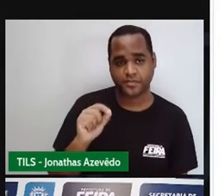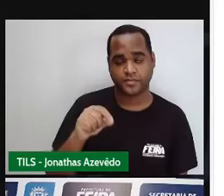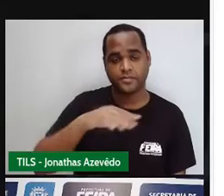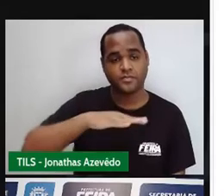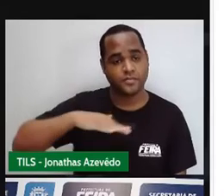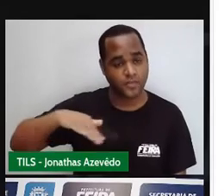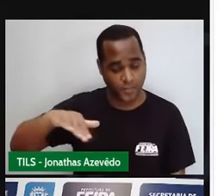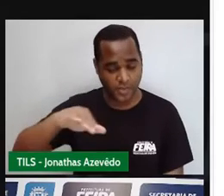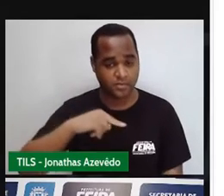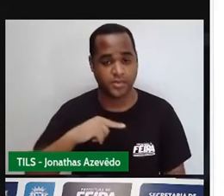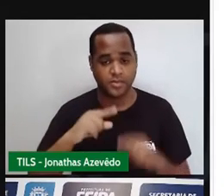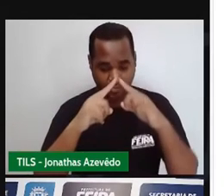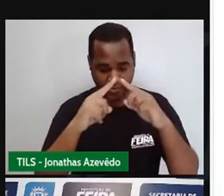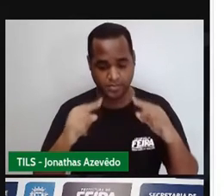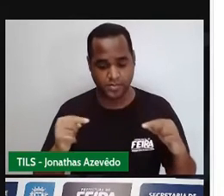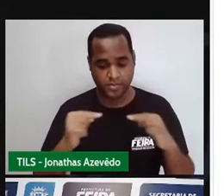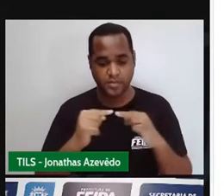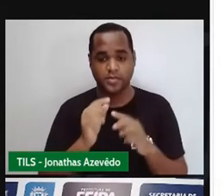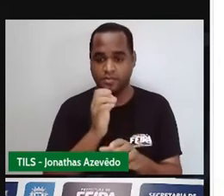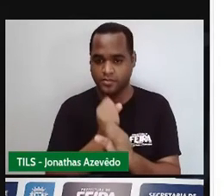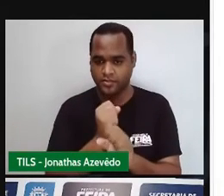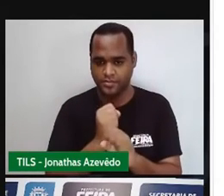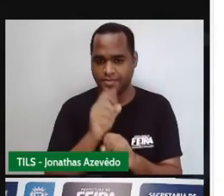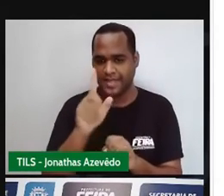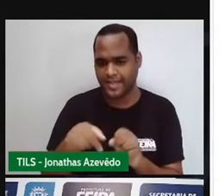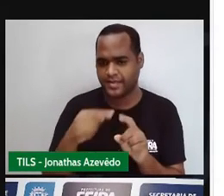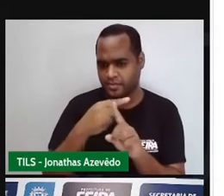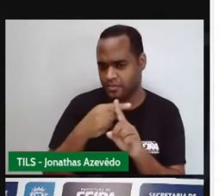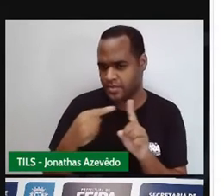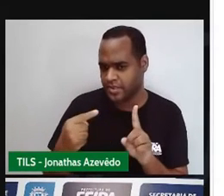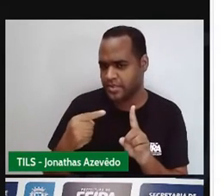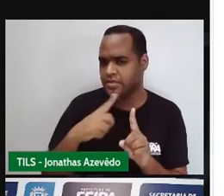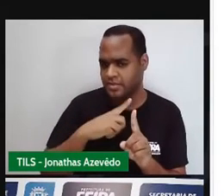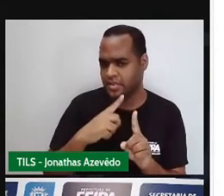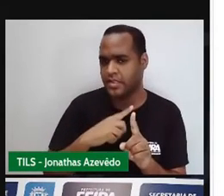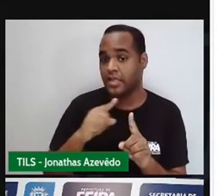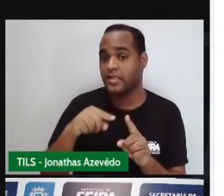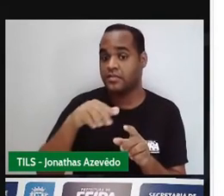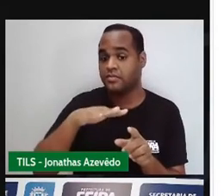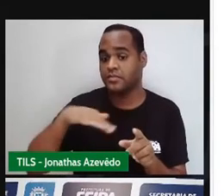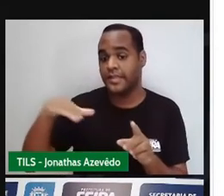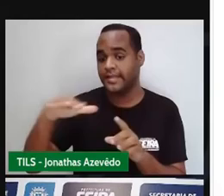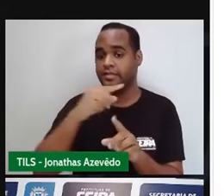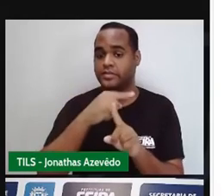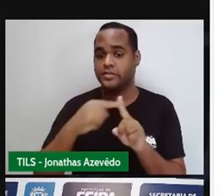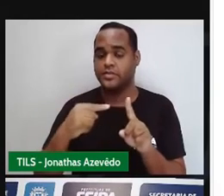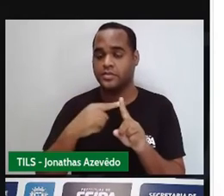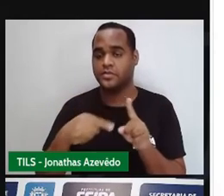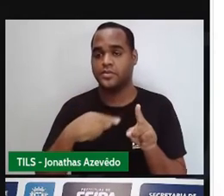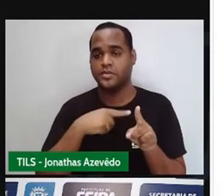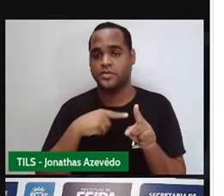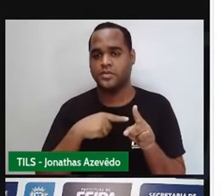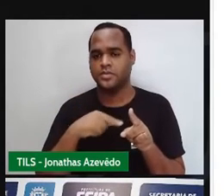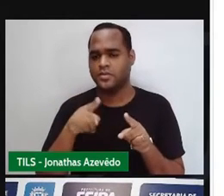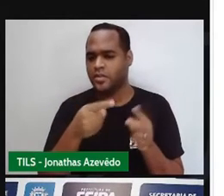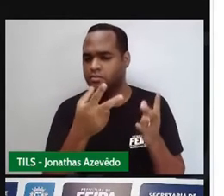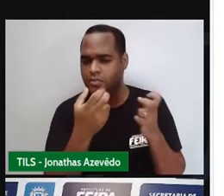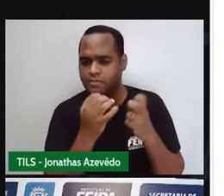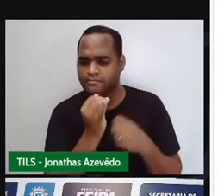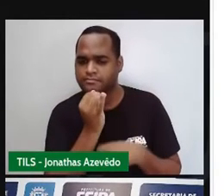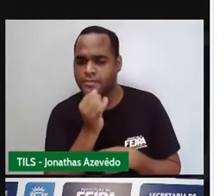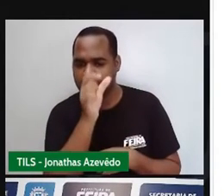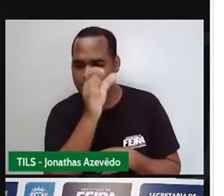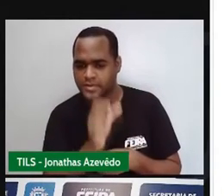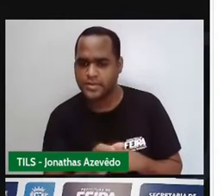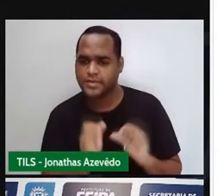de um triângulo é metade da área de um retângulo. A gente acabou de ver naquele exemplozinho